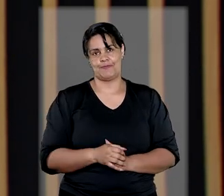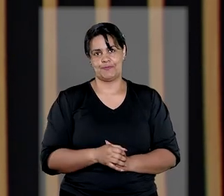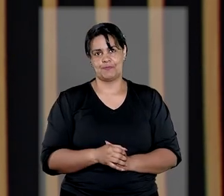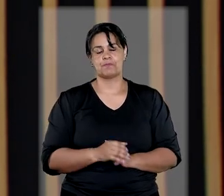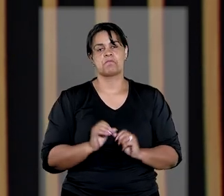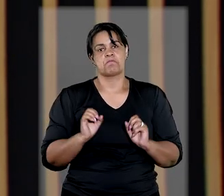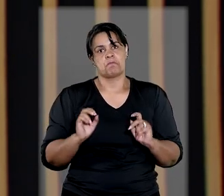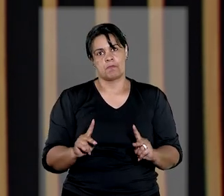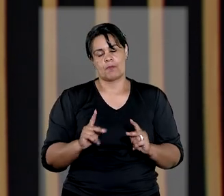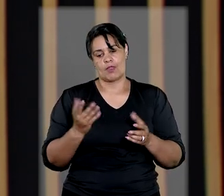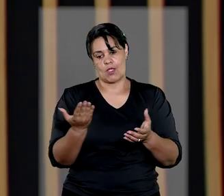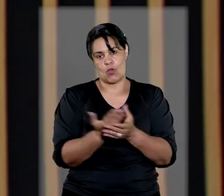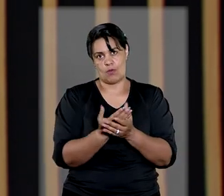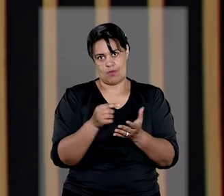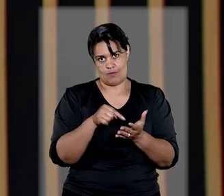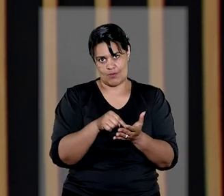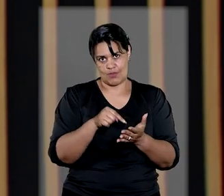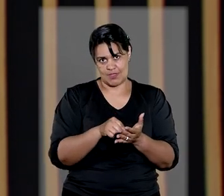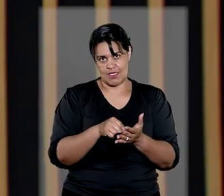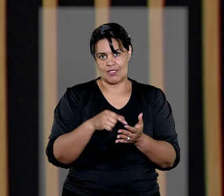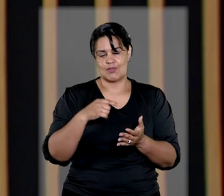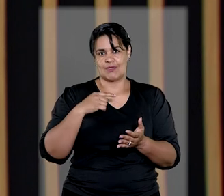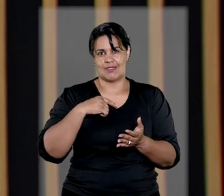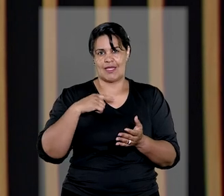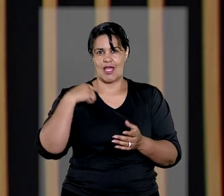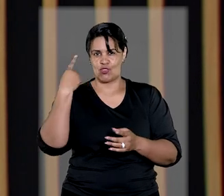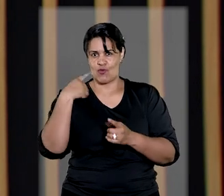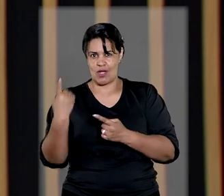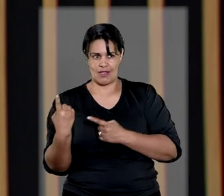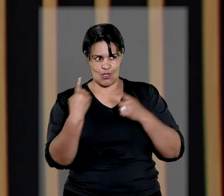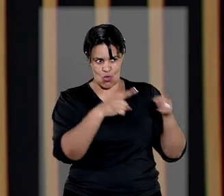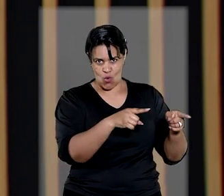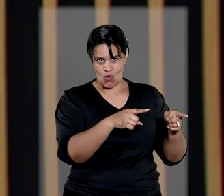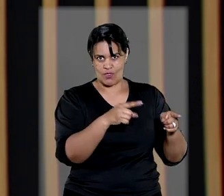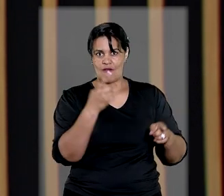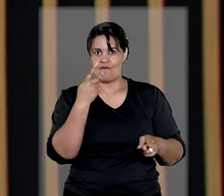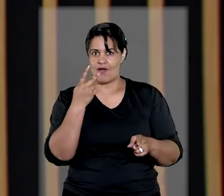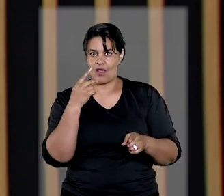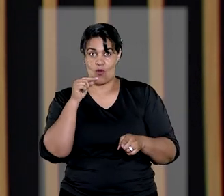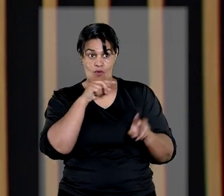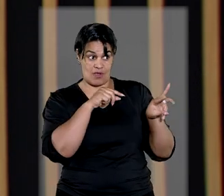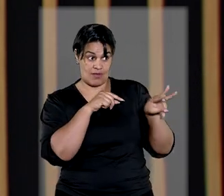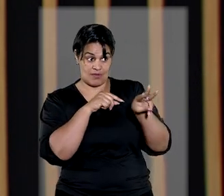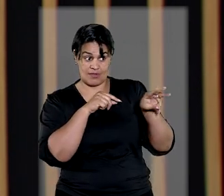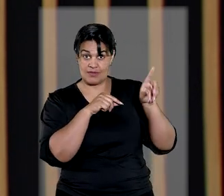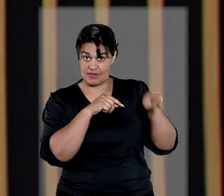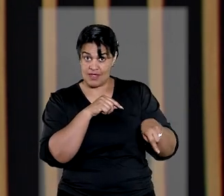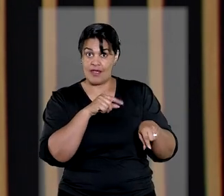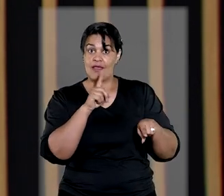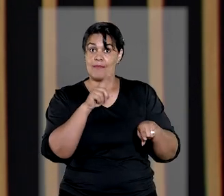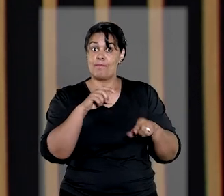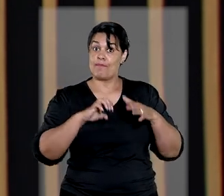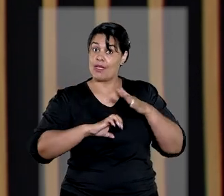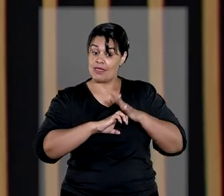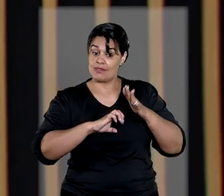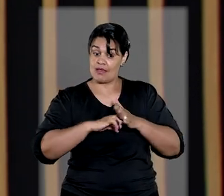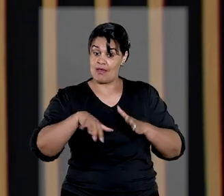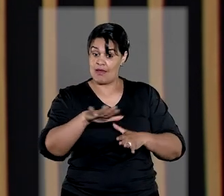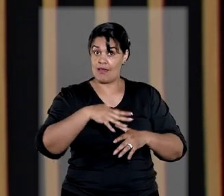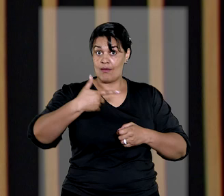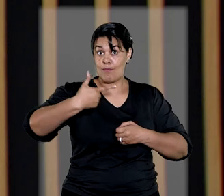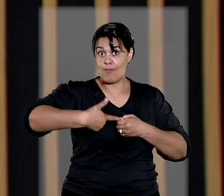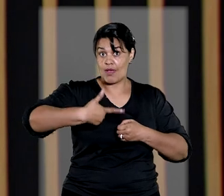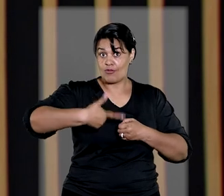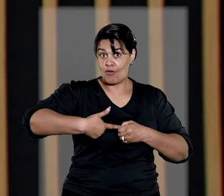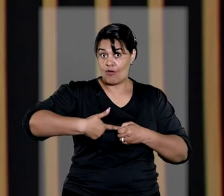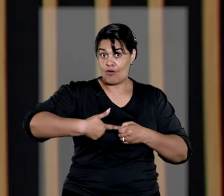Na execução movida pela advogada a quem a mulher deve os honorários, foi alegado que a mãe e a filha são empresárias do ramo de